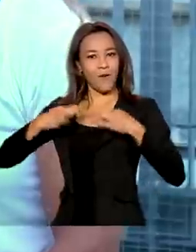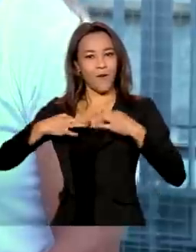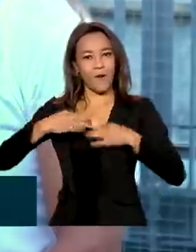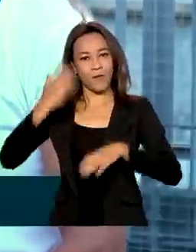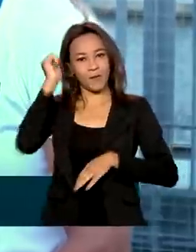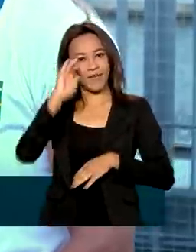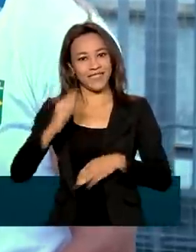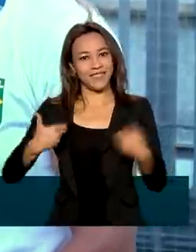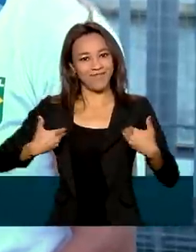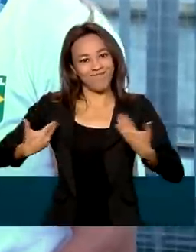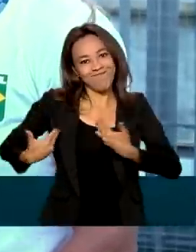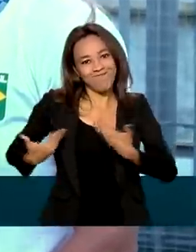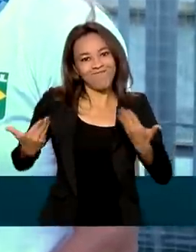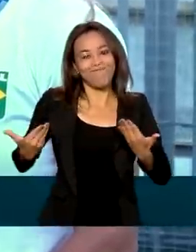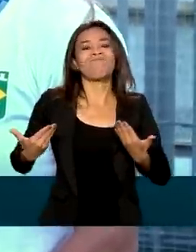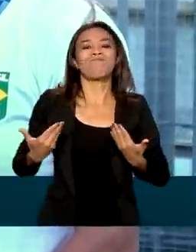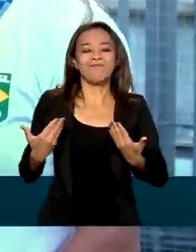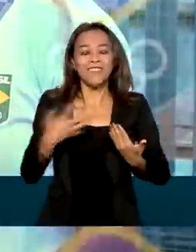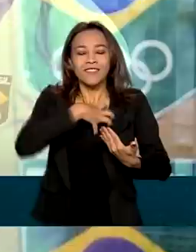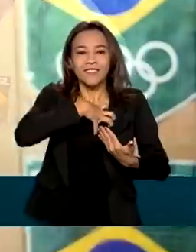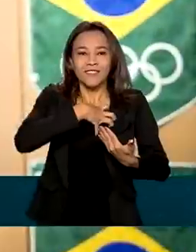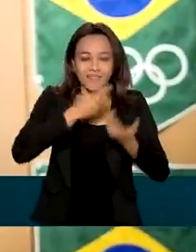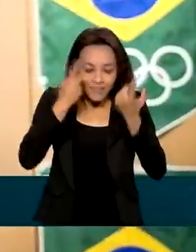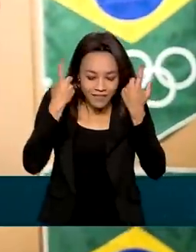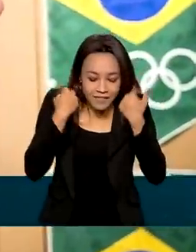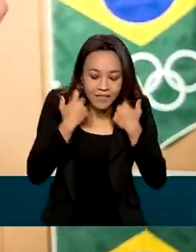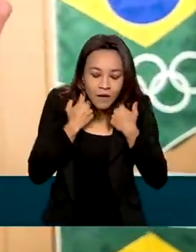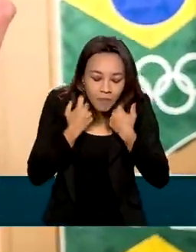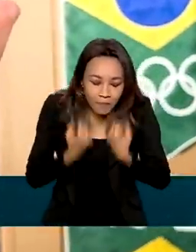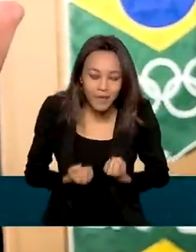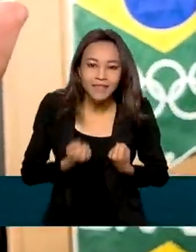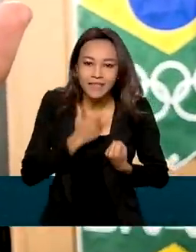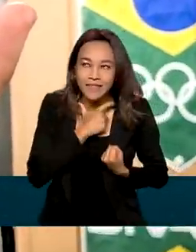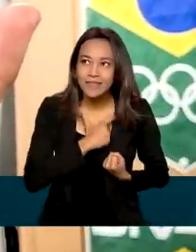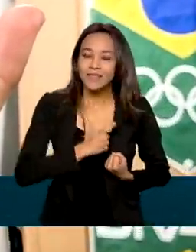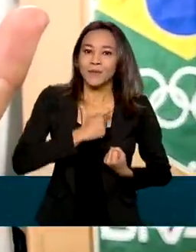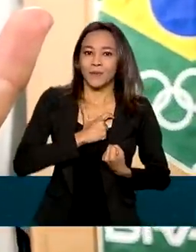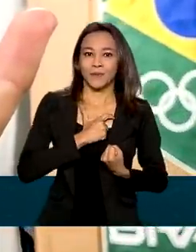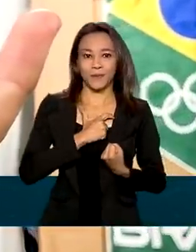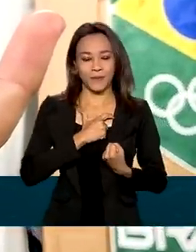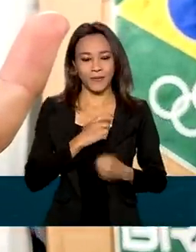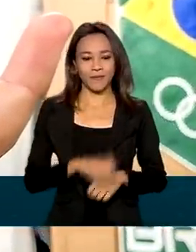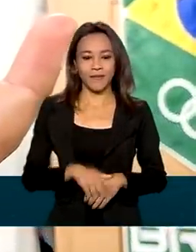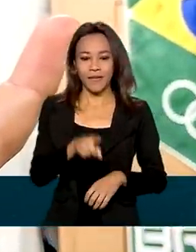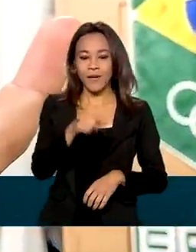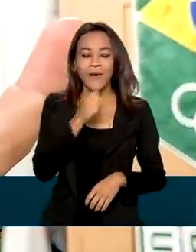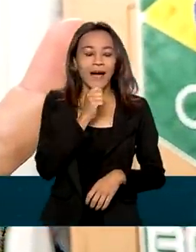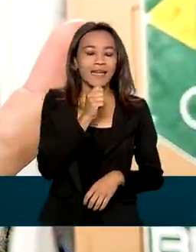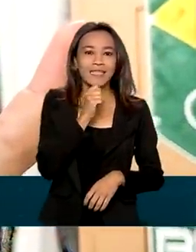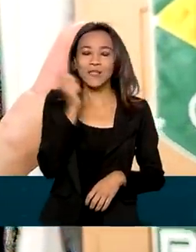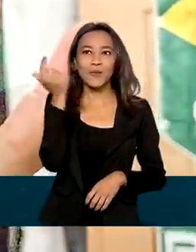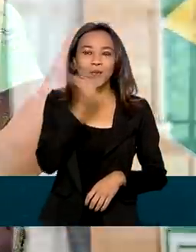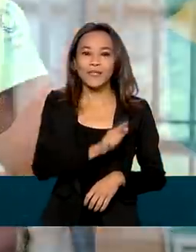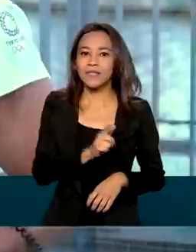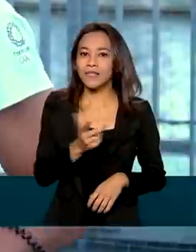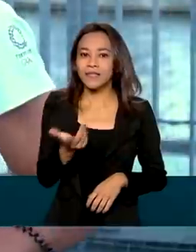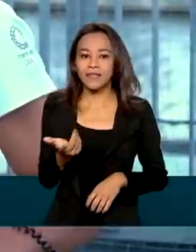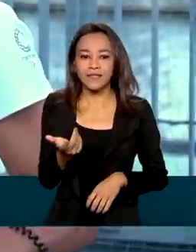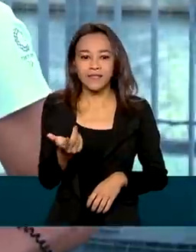e poder sentir a medalha pesando no pescoço. Eu ainda não consegui entender